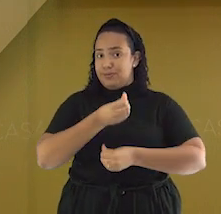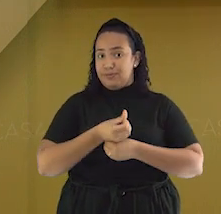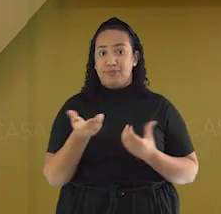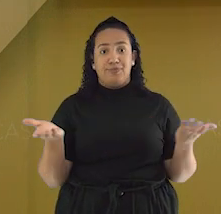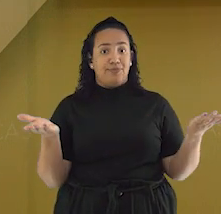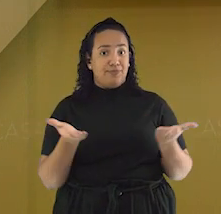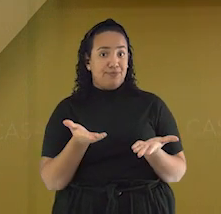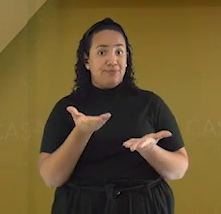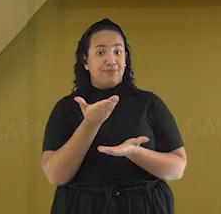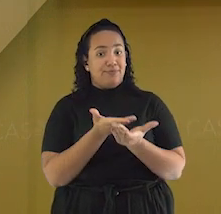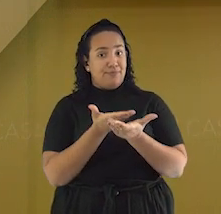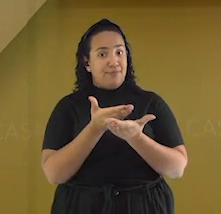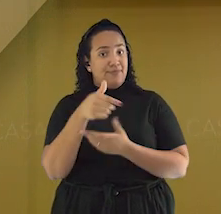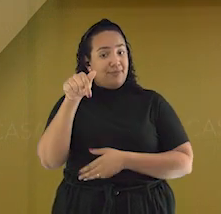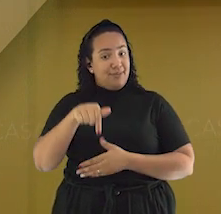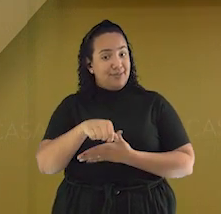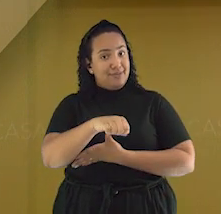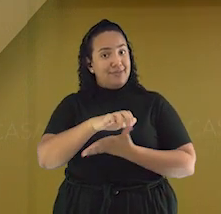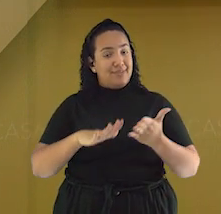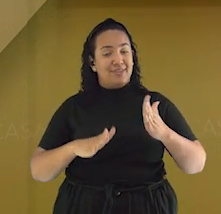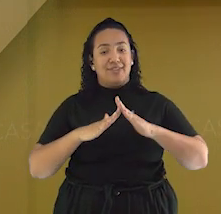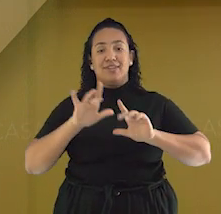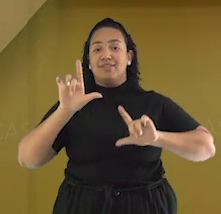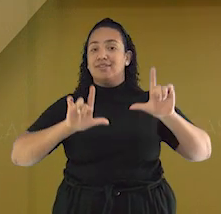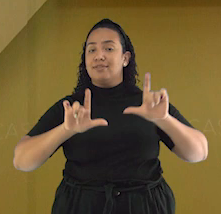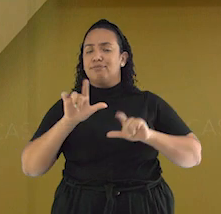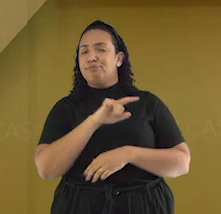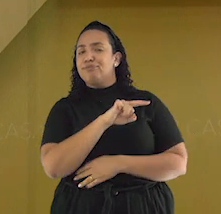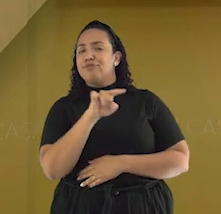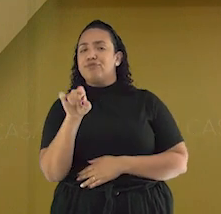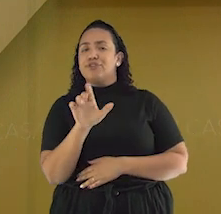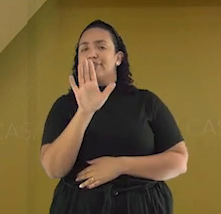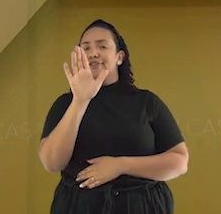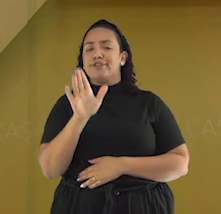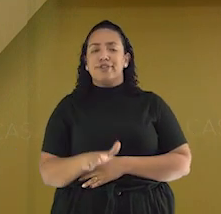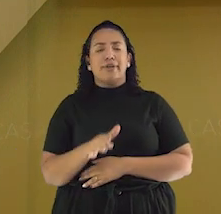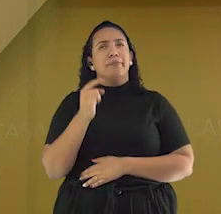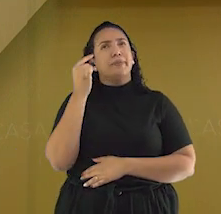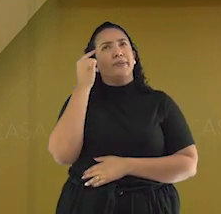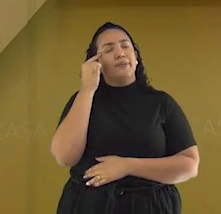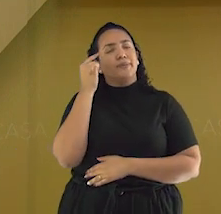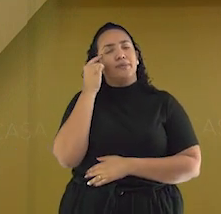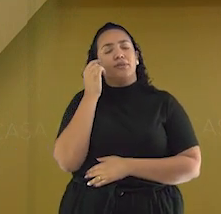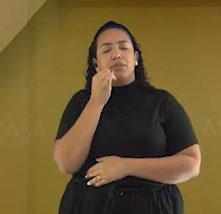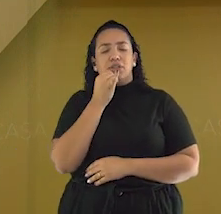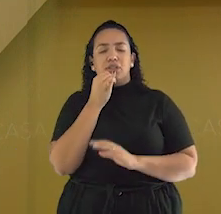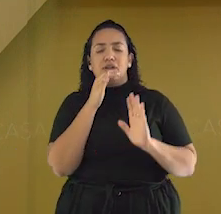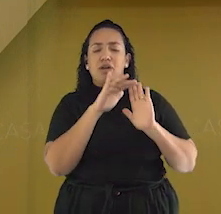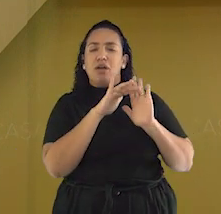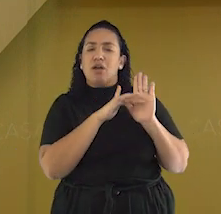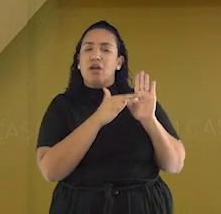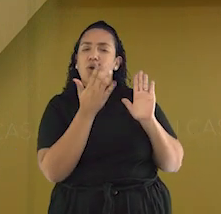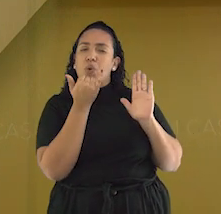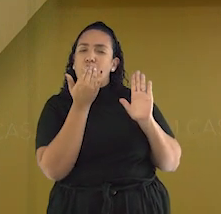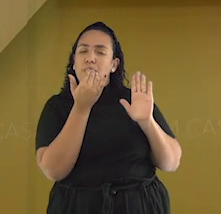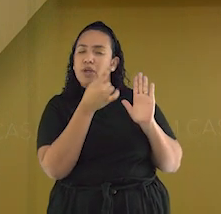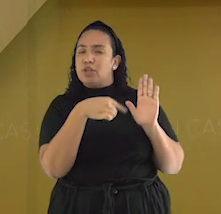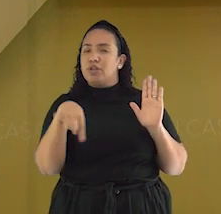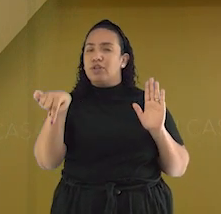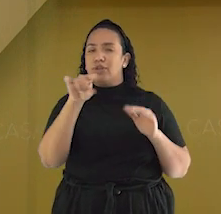em Casa na TV. Me digam, vocês já se perguntaram de onde vem certas receitas que vez ou outra passam por nossa mesa?